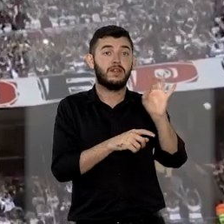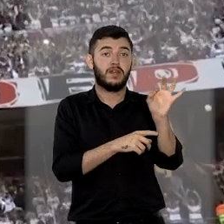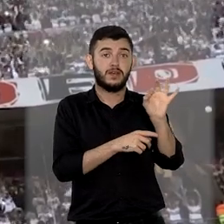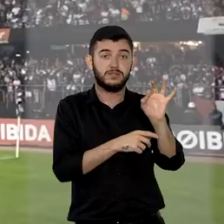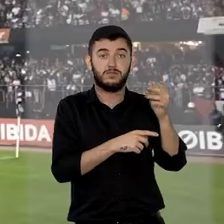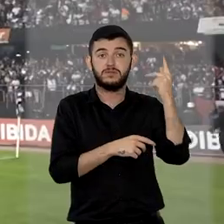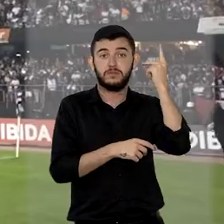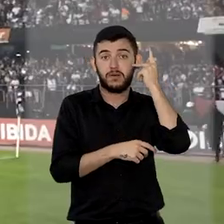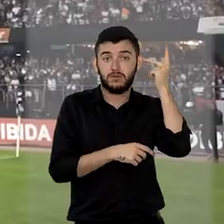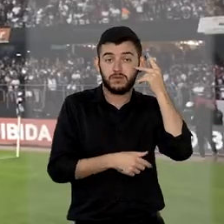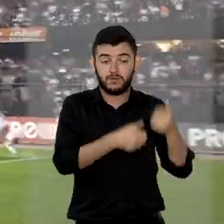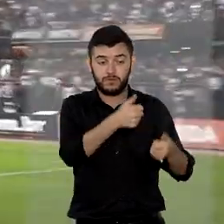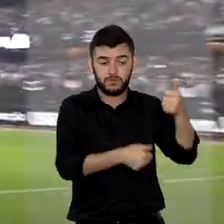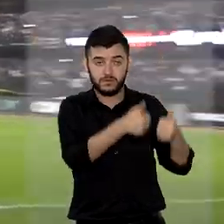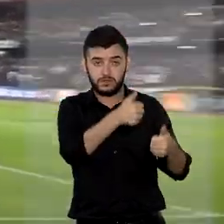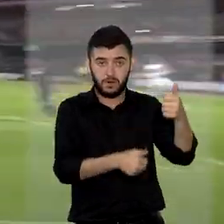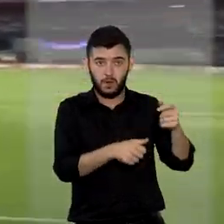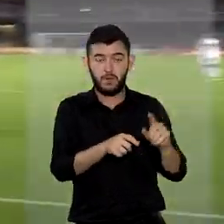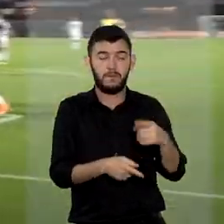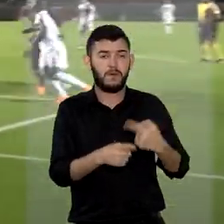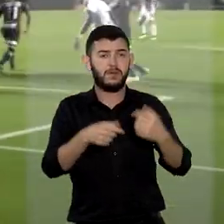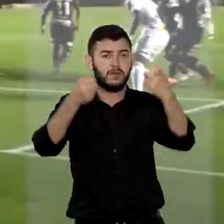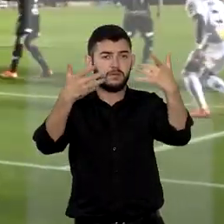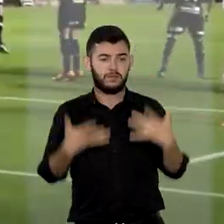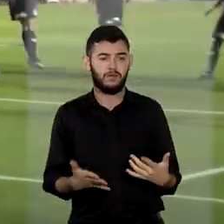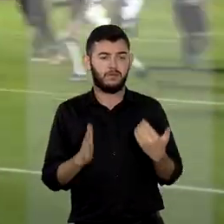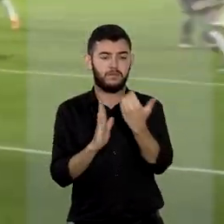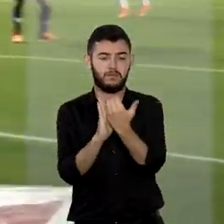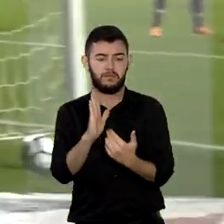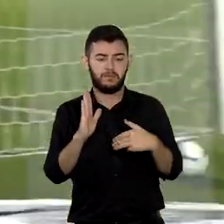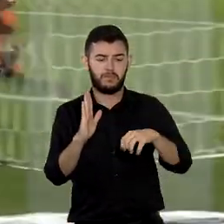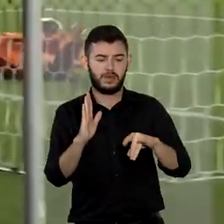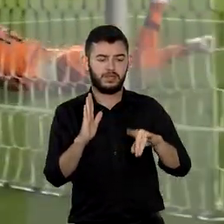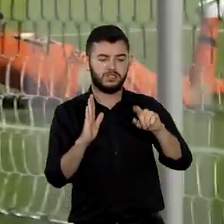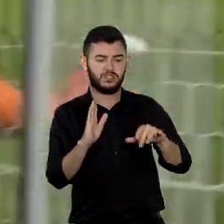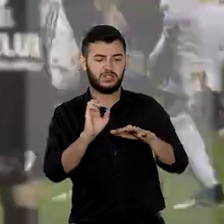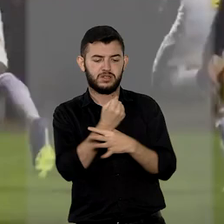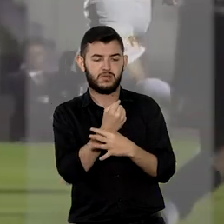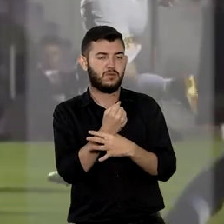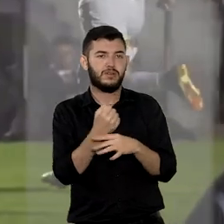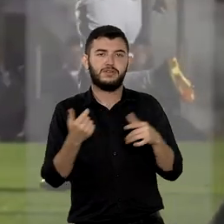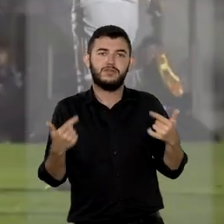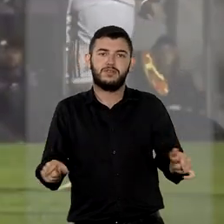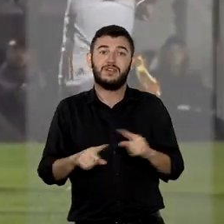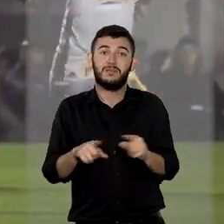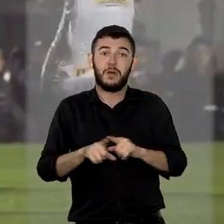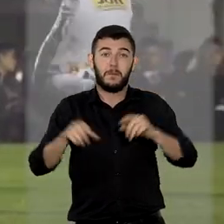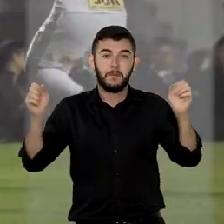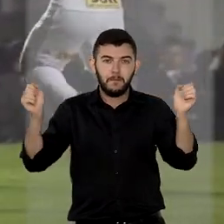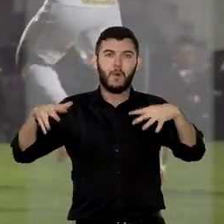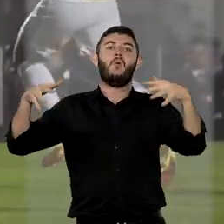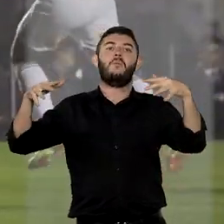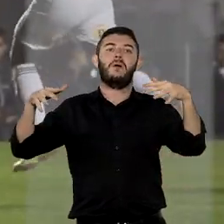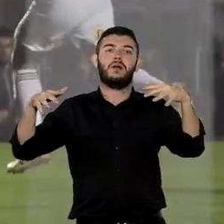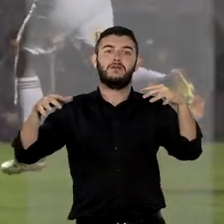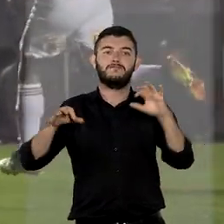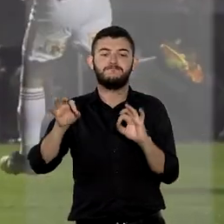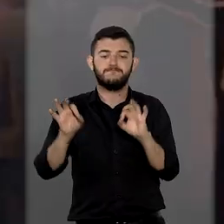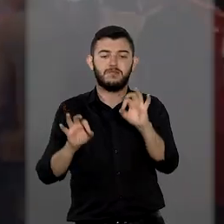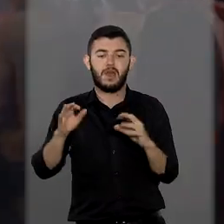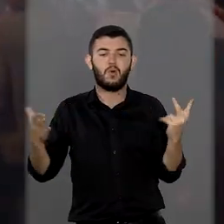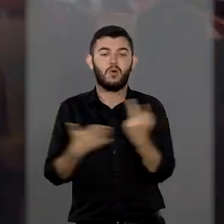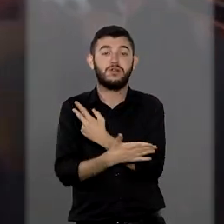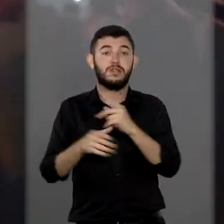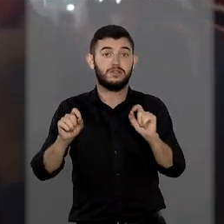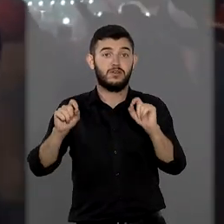time sustentou, entre outras coisas, que foram cumpridas as medidas cabíveis de segurança e que a bomba caseira foi arremessada da